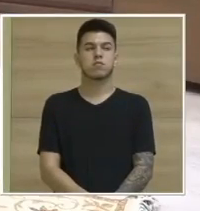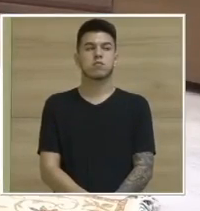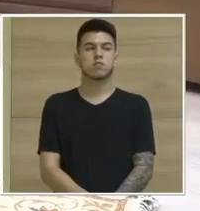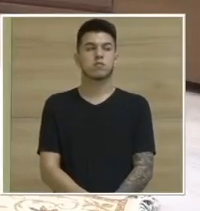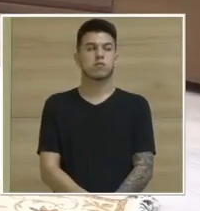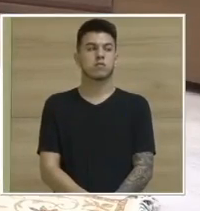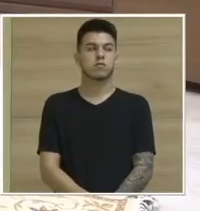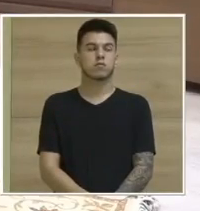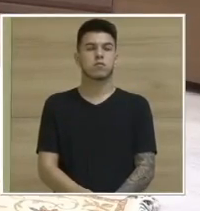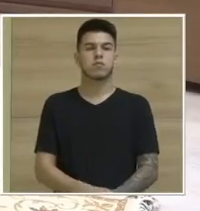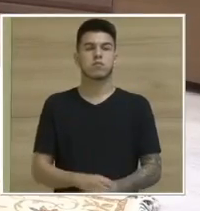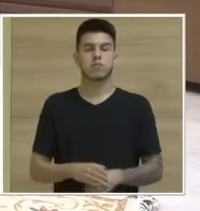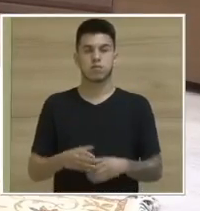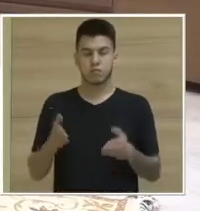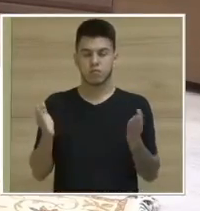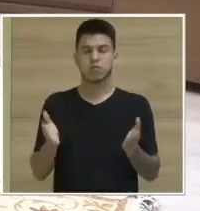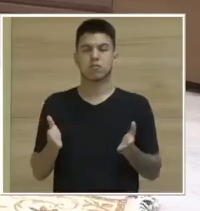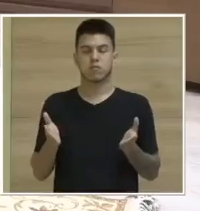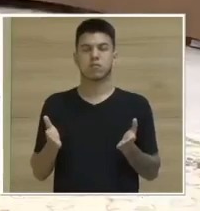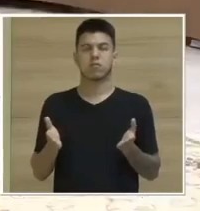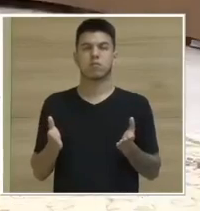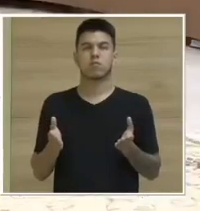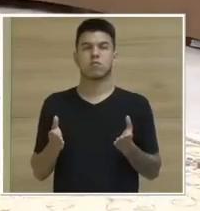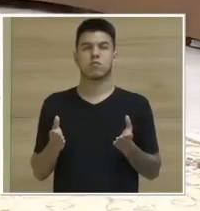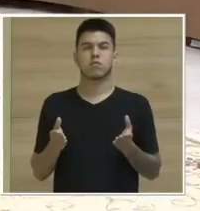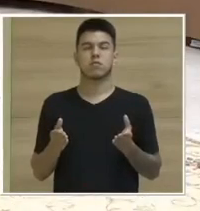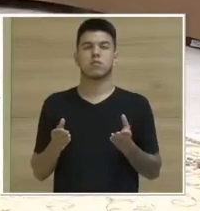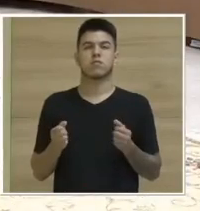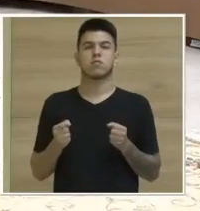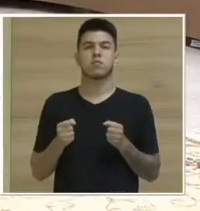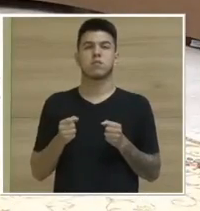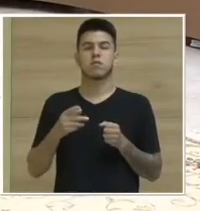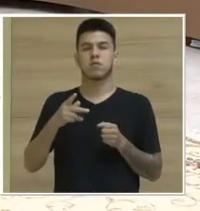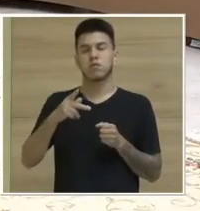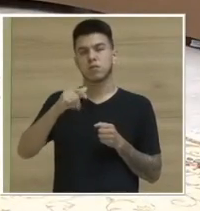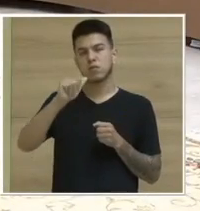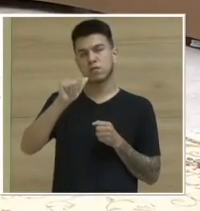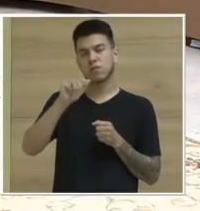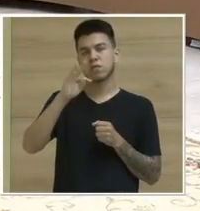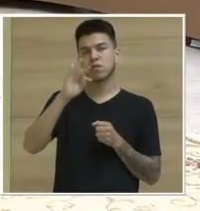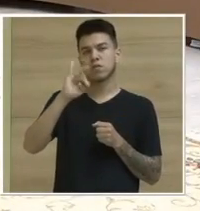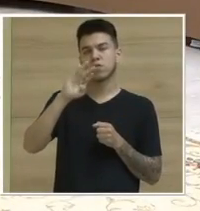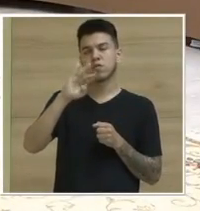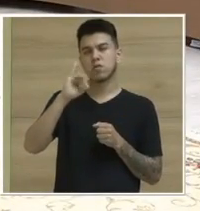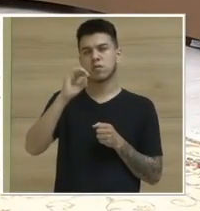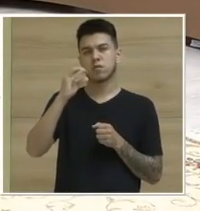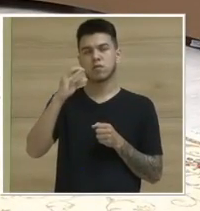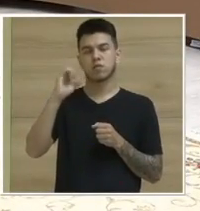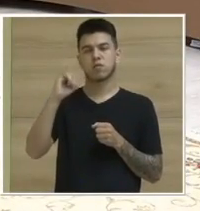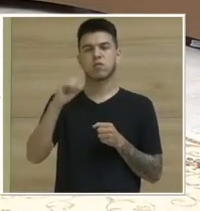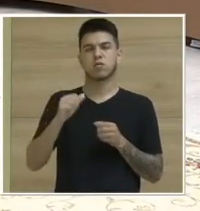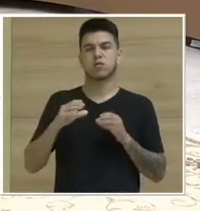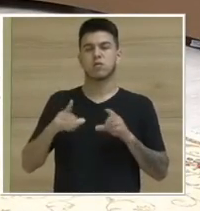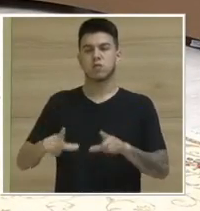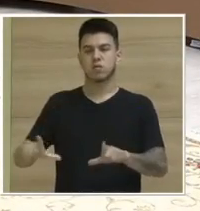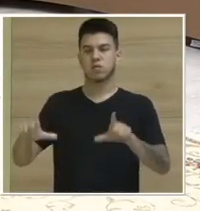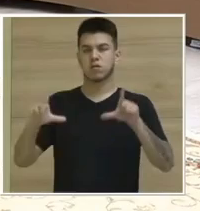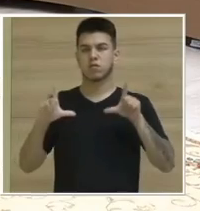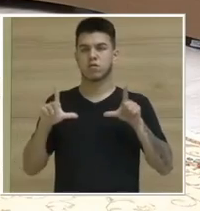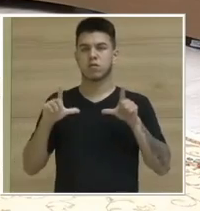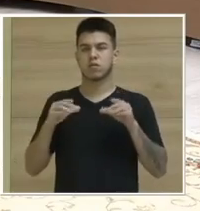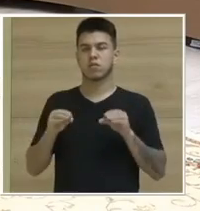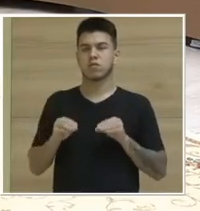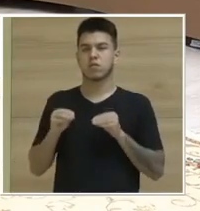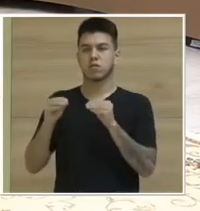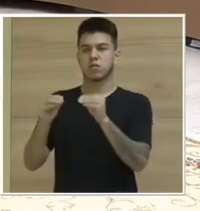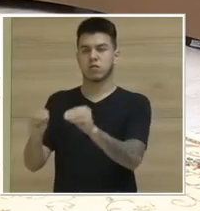título de cidadã no horário de Pato Branco das mãos do proponente e ex-vereador Fabrício Prezimelo foi a gaúcha Laurinha da Ligna, que veio a Pato